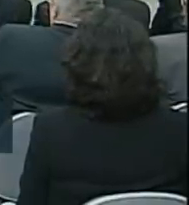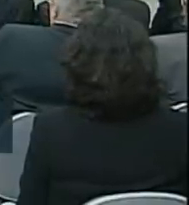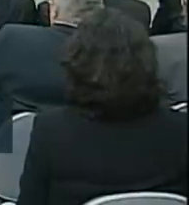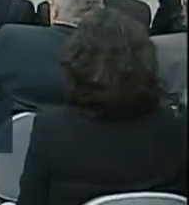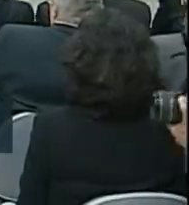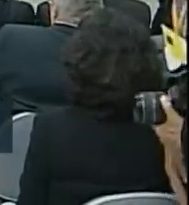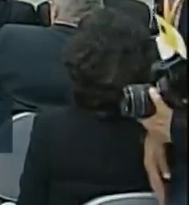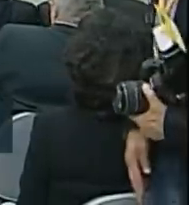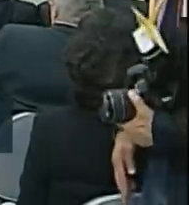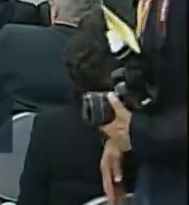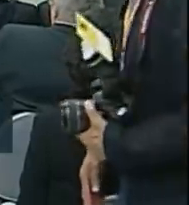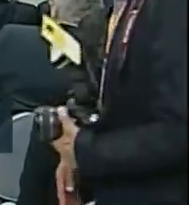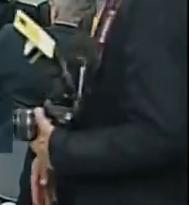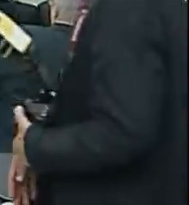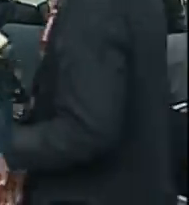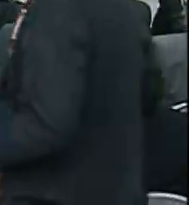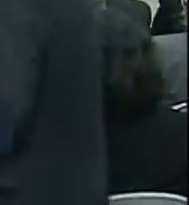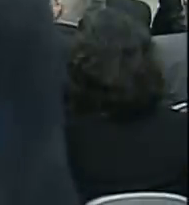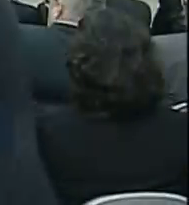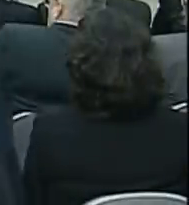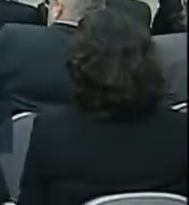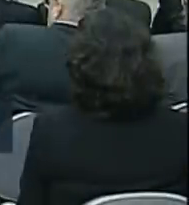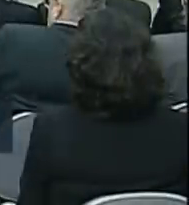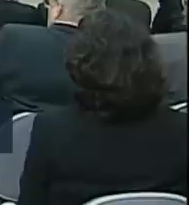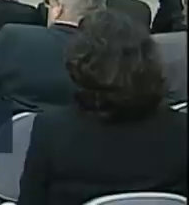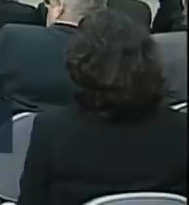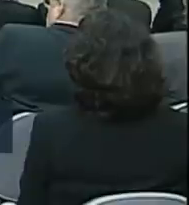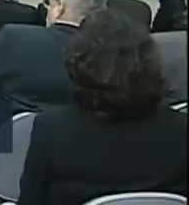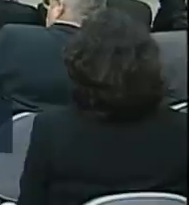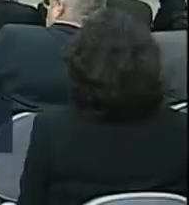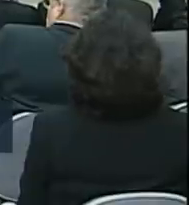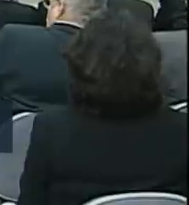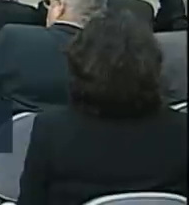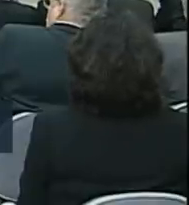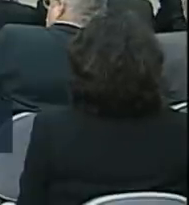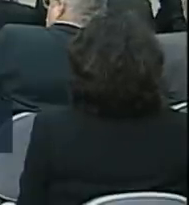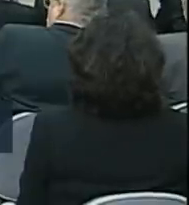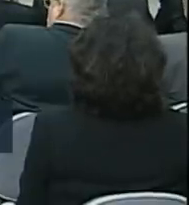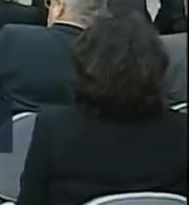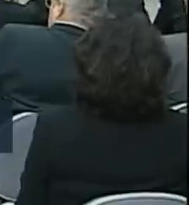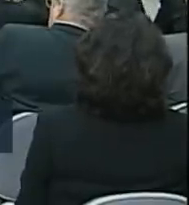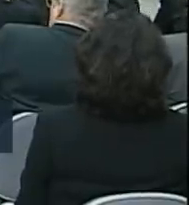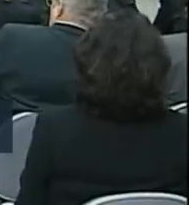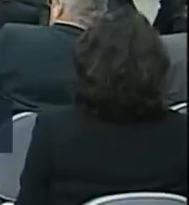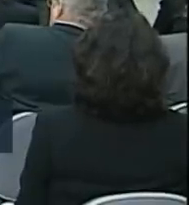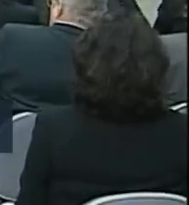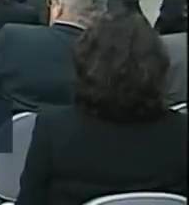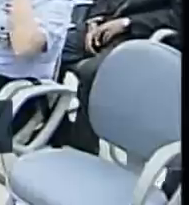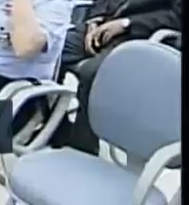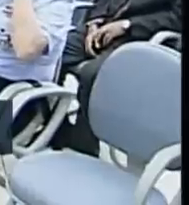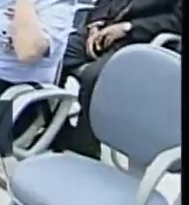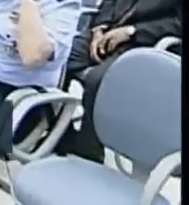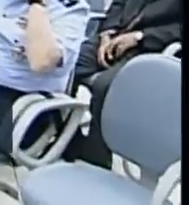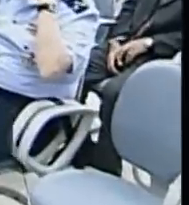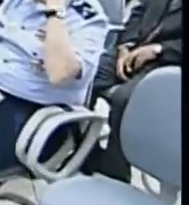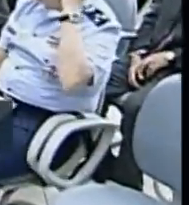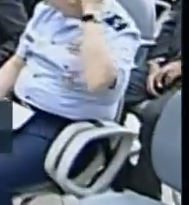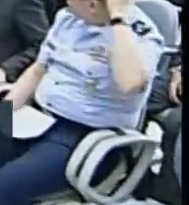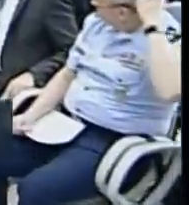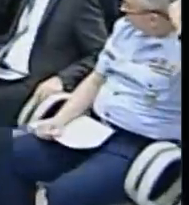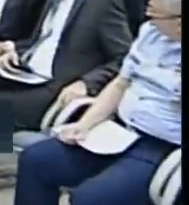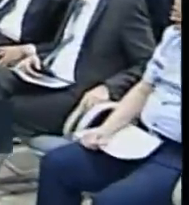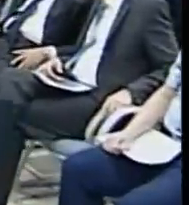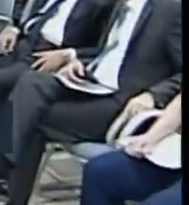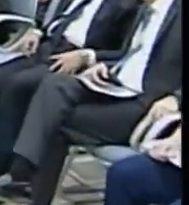segunda quinzena de dezembro até o mês de fevereiro. A prioridade, segundo o ministro da integração nacional, Fernando Bezerra, é